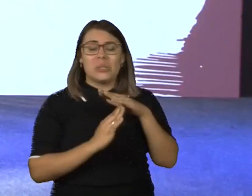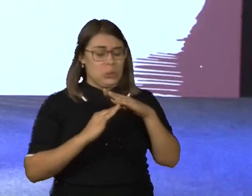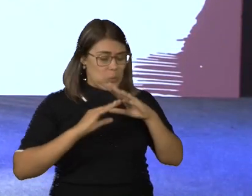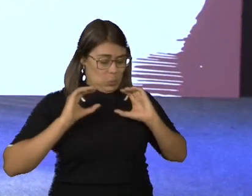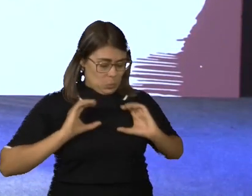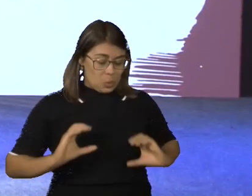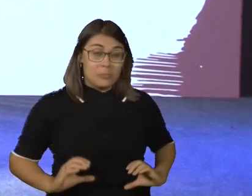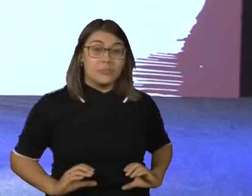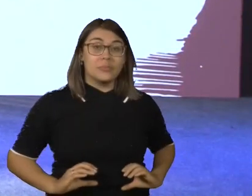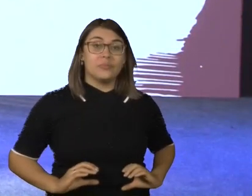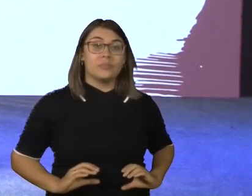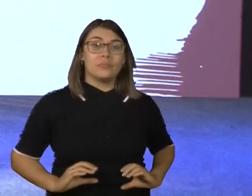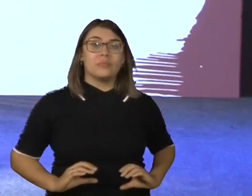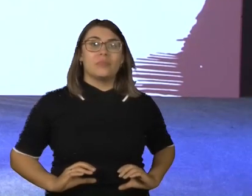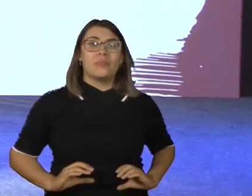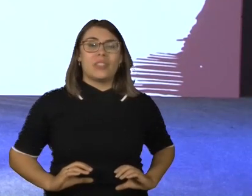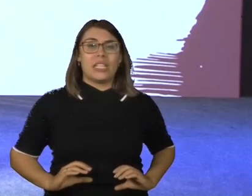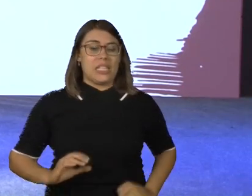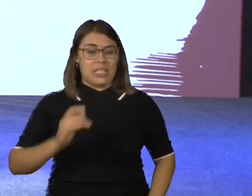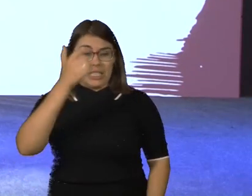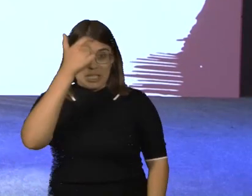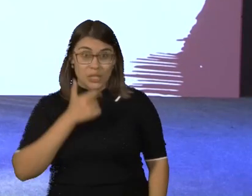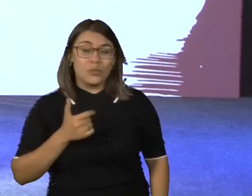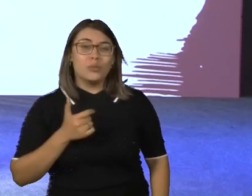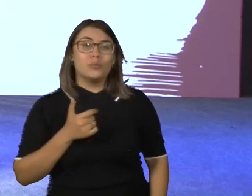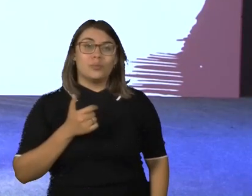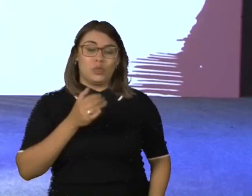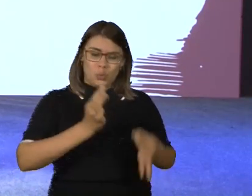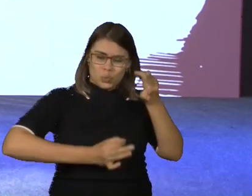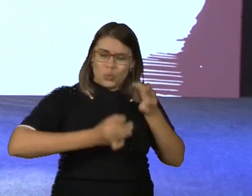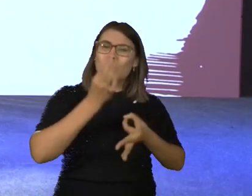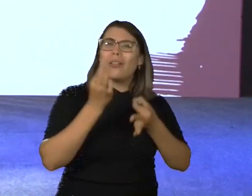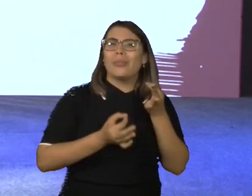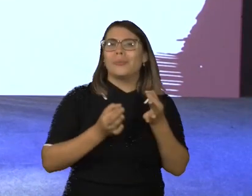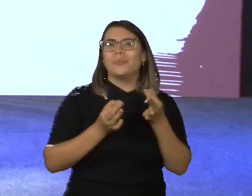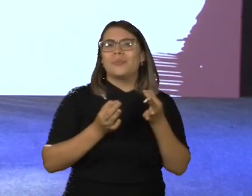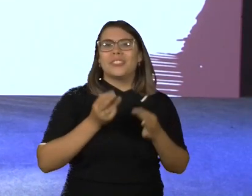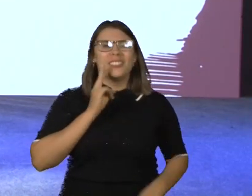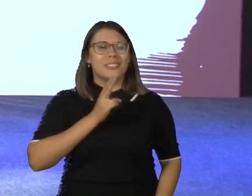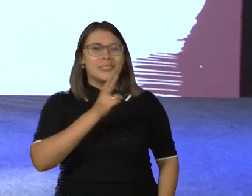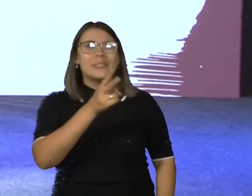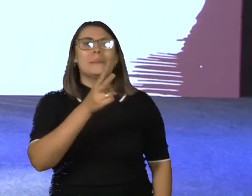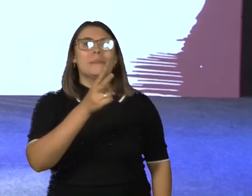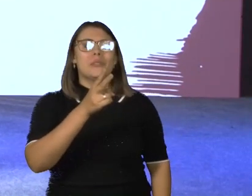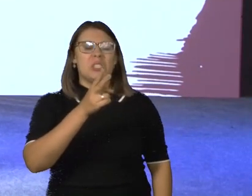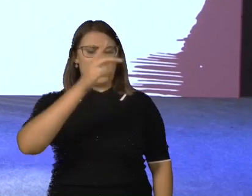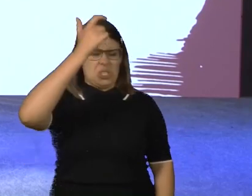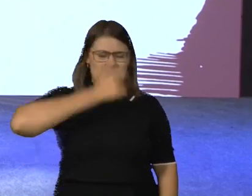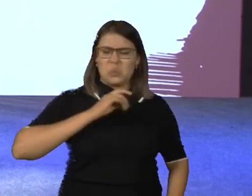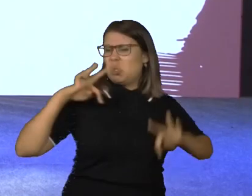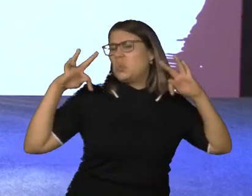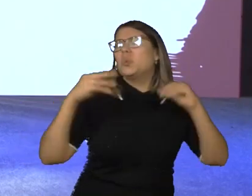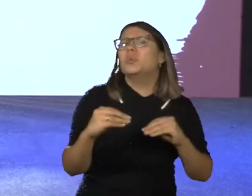neurociência explica. É um eu julgador. Aquela pessoa que seu estado mental sempre é, eu sei tudo, ou